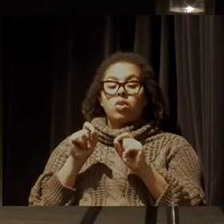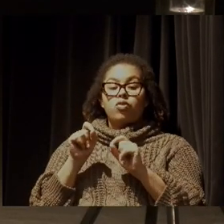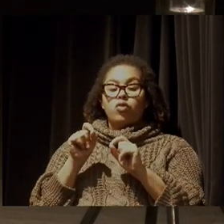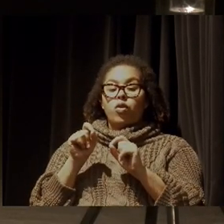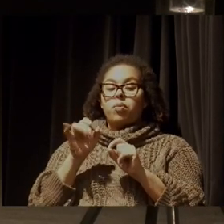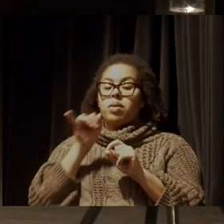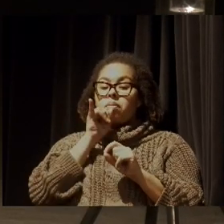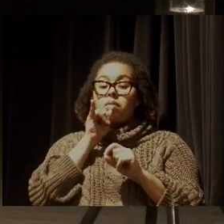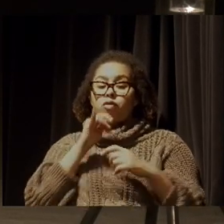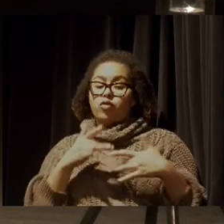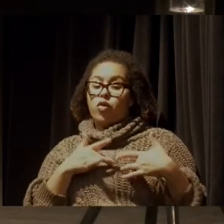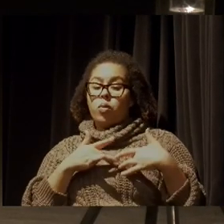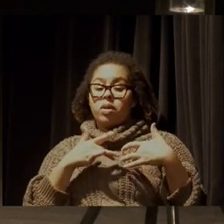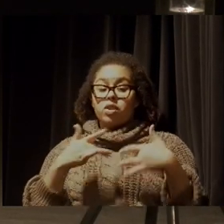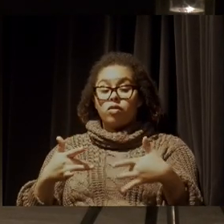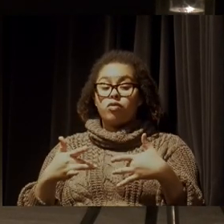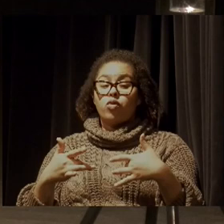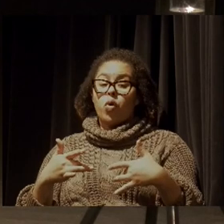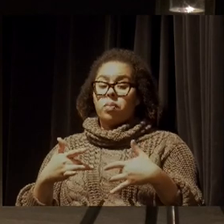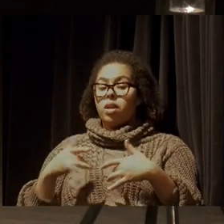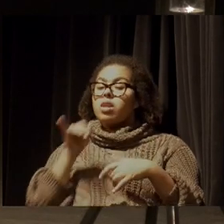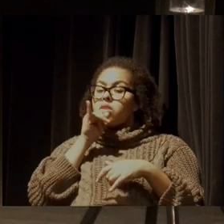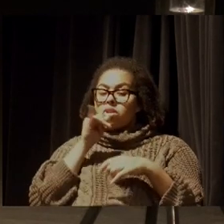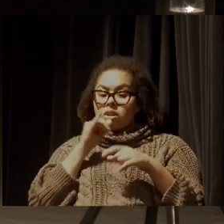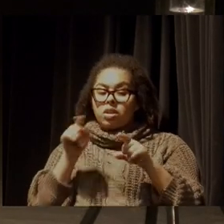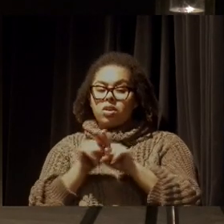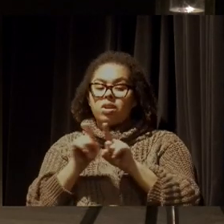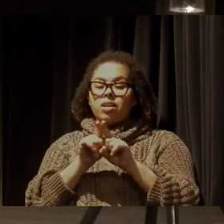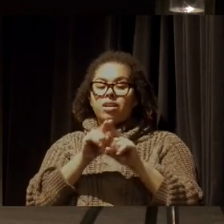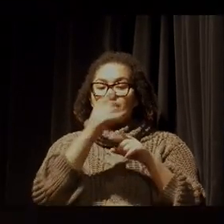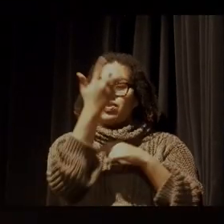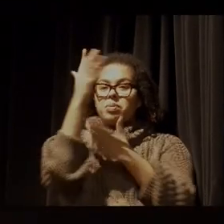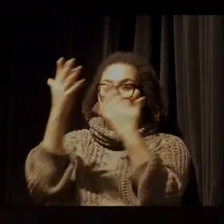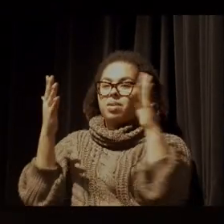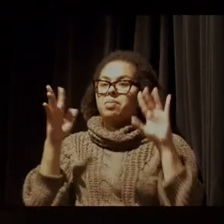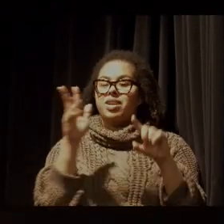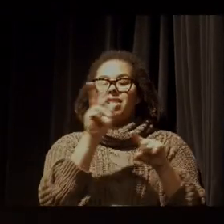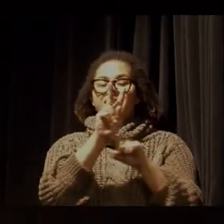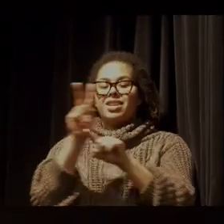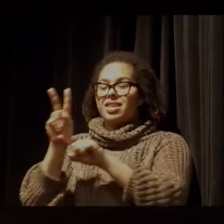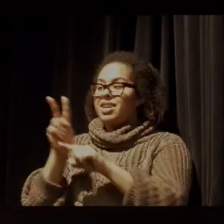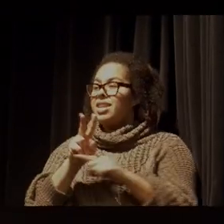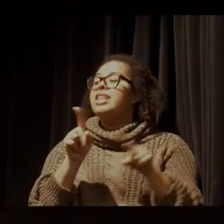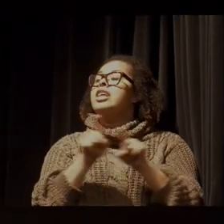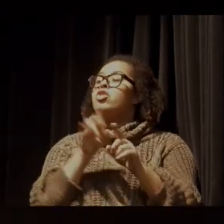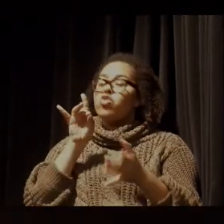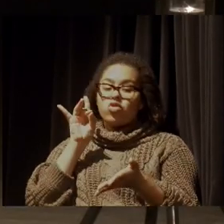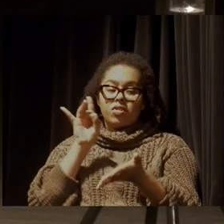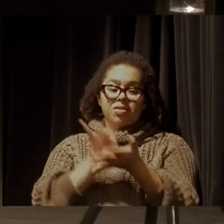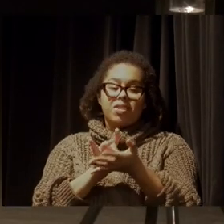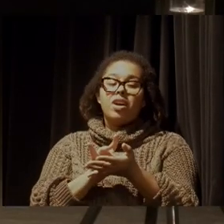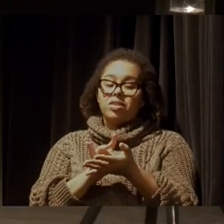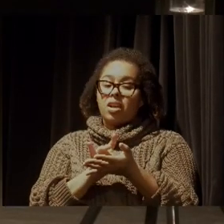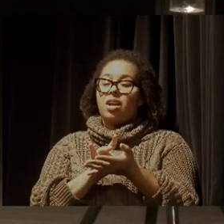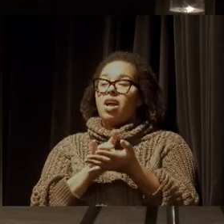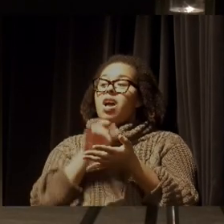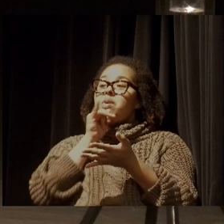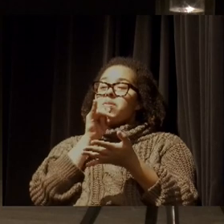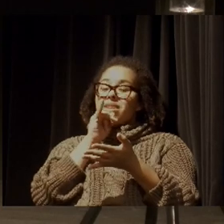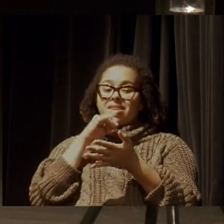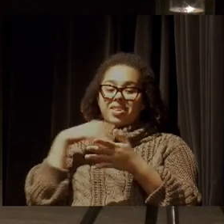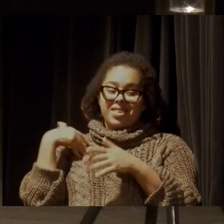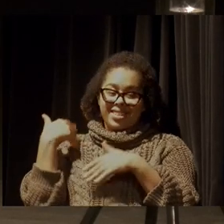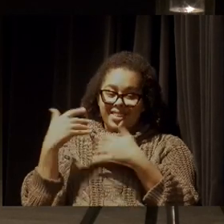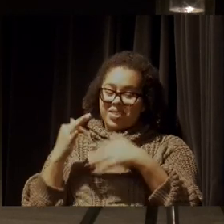de solidariedade, de empatia comigo, com o outro e com o meu ambiente, que vai garantir que lá, mais